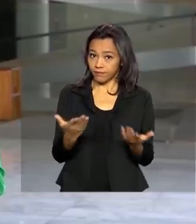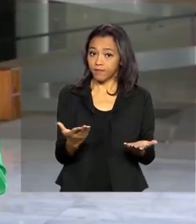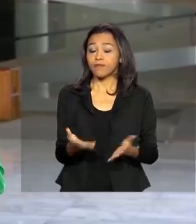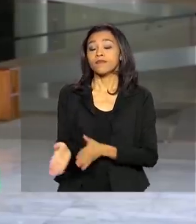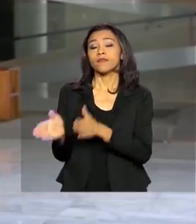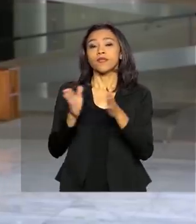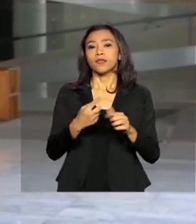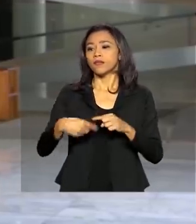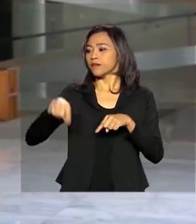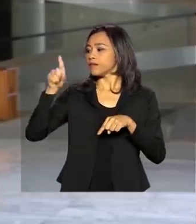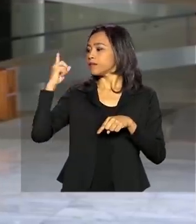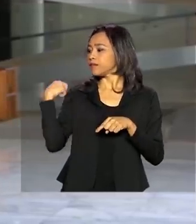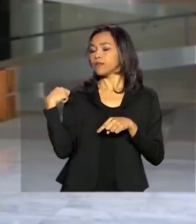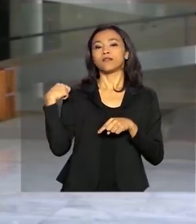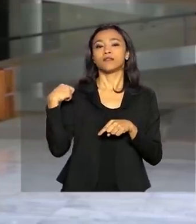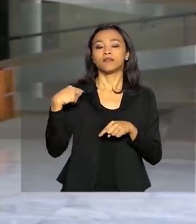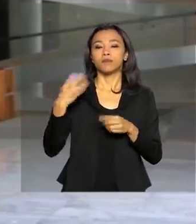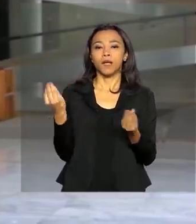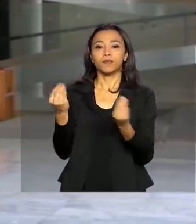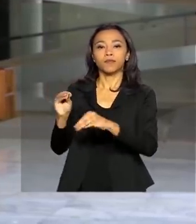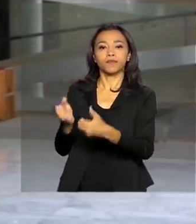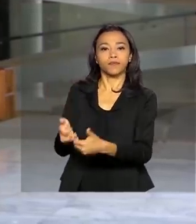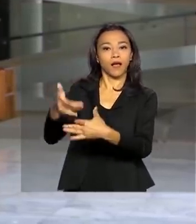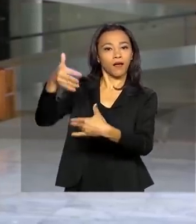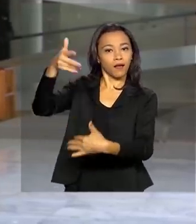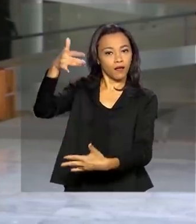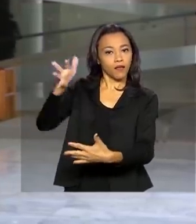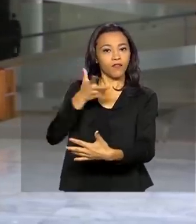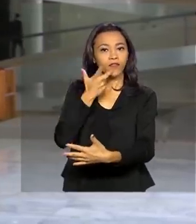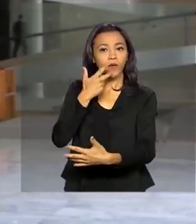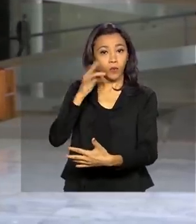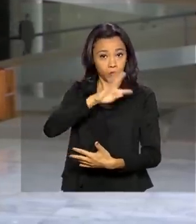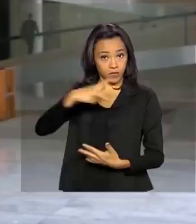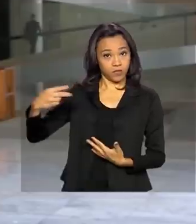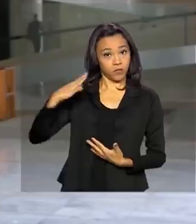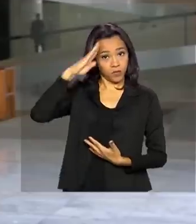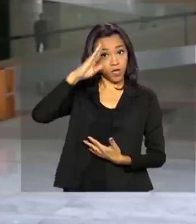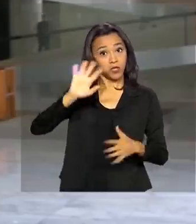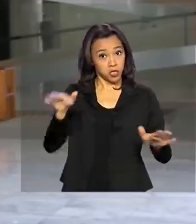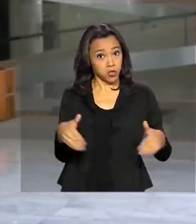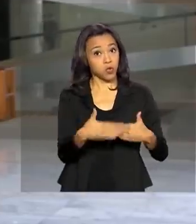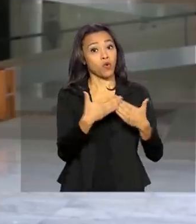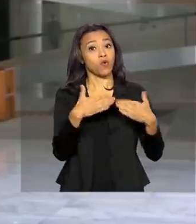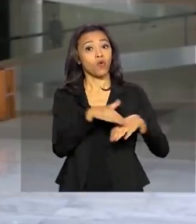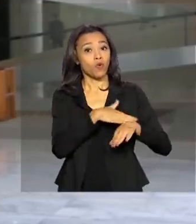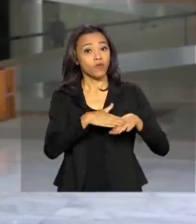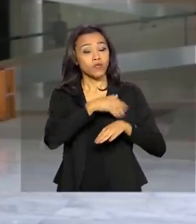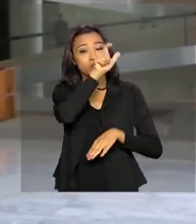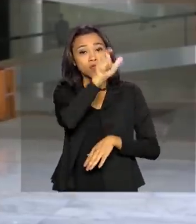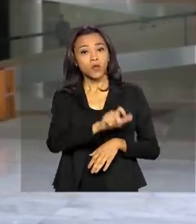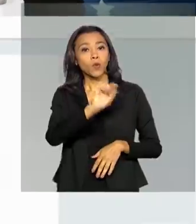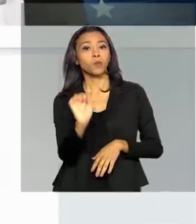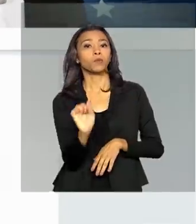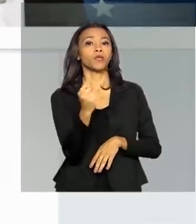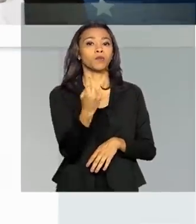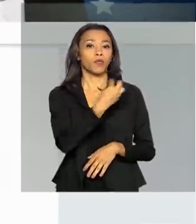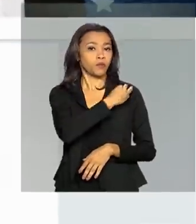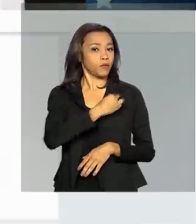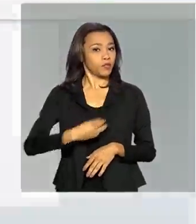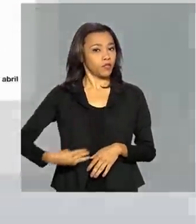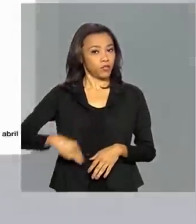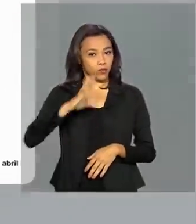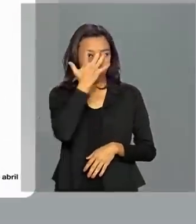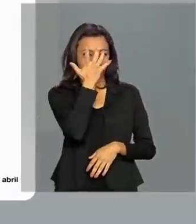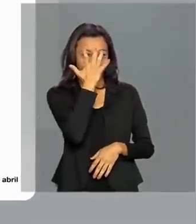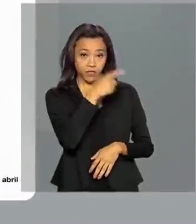semana, pelas redes sociais, o presidente Jair Bolsonaro disse que conversou com o primeiro-ministro indiano e pediu para ele